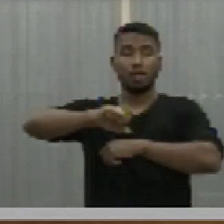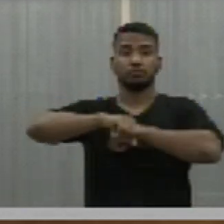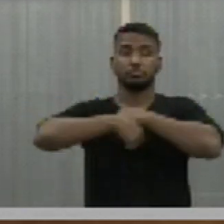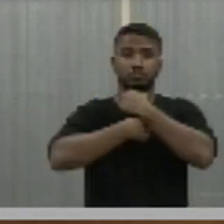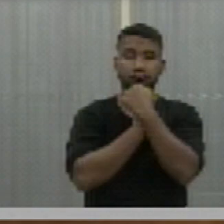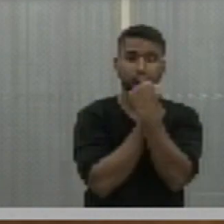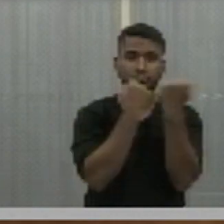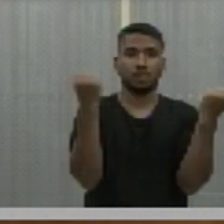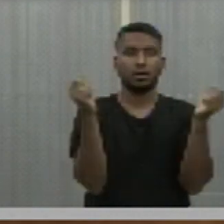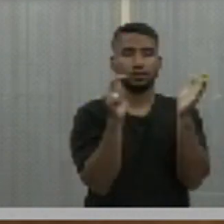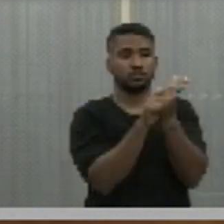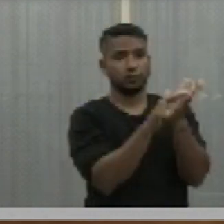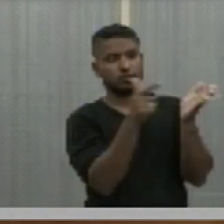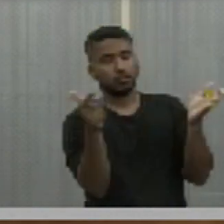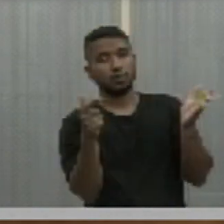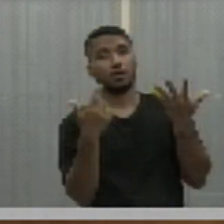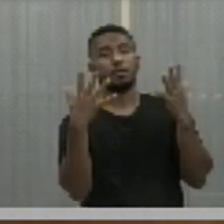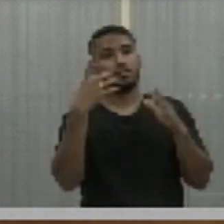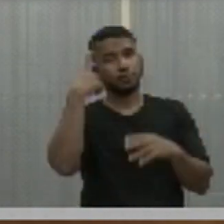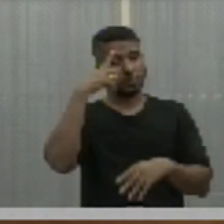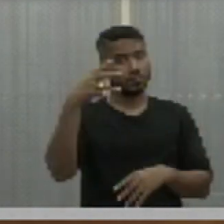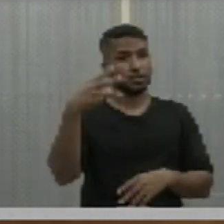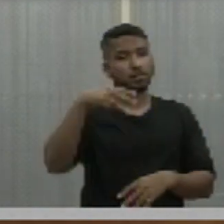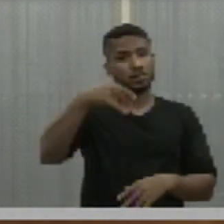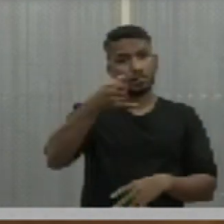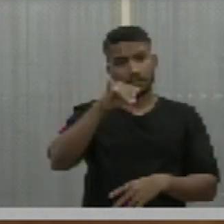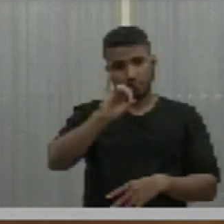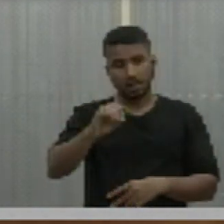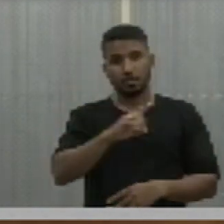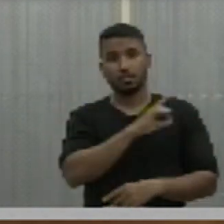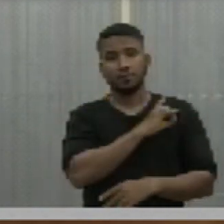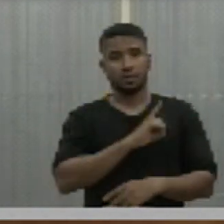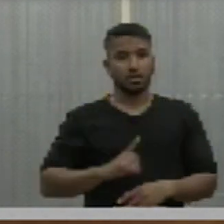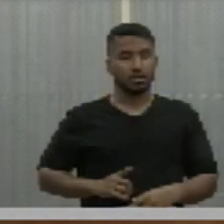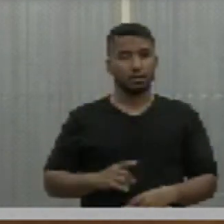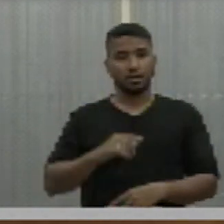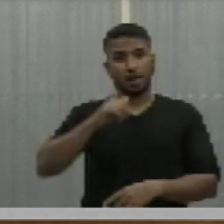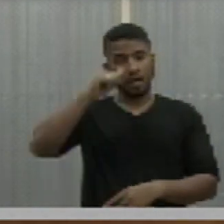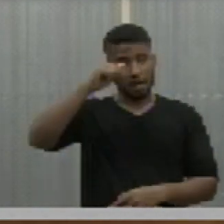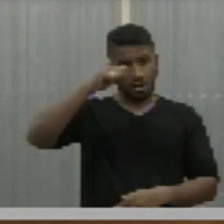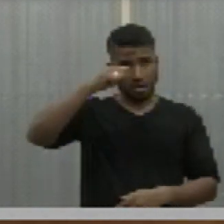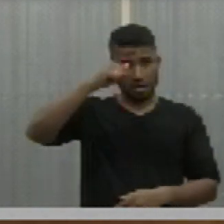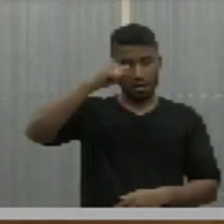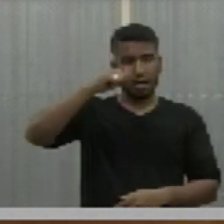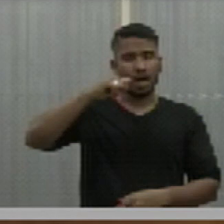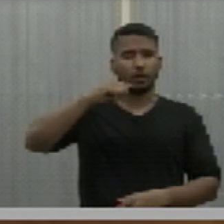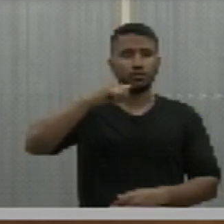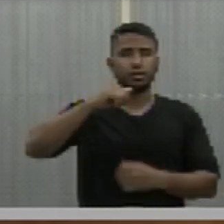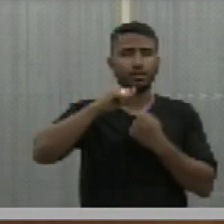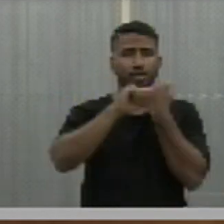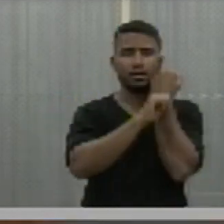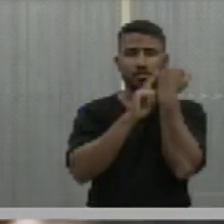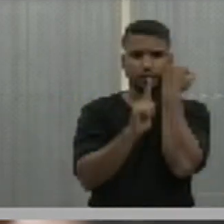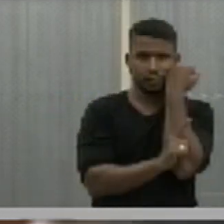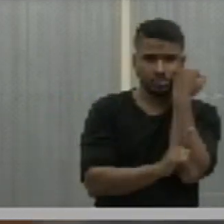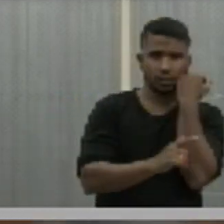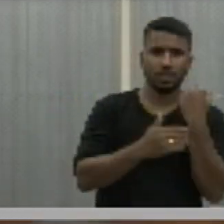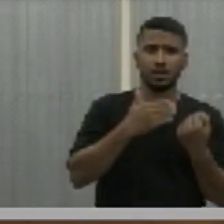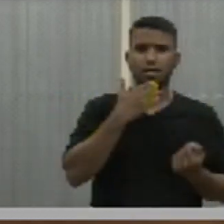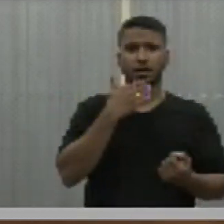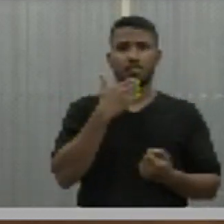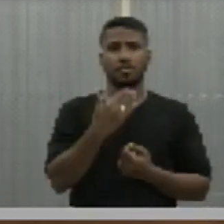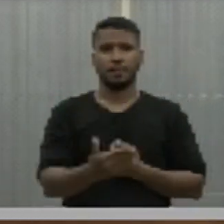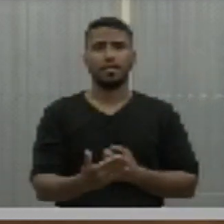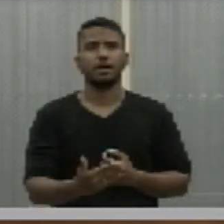comemorada em 3 de maio. Aldo Gil de Medeiros, deputado estadual com assento nesta Casa Legislativa, vem na forma regimental,